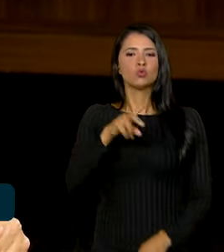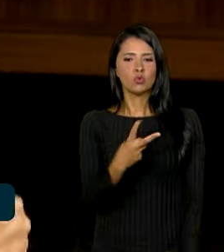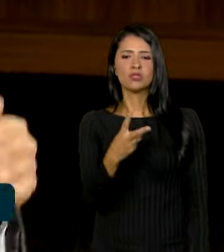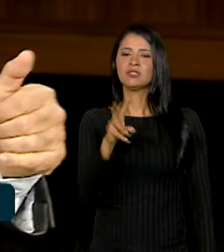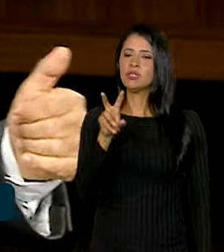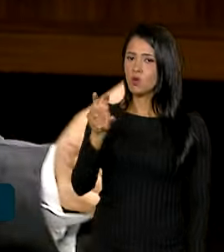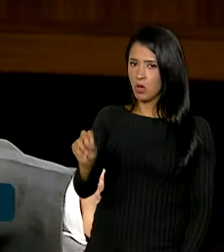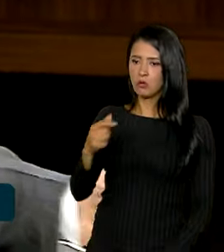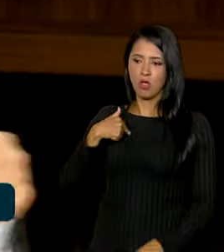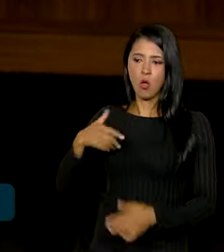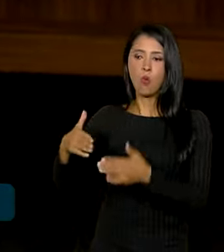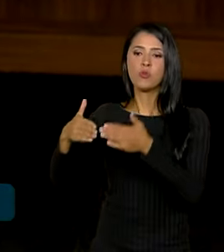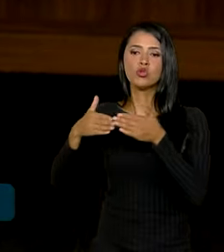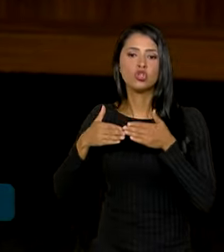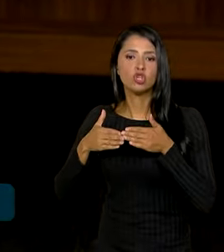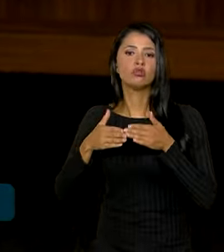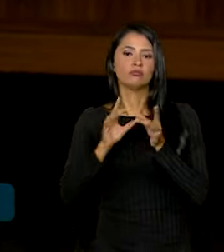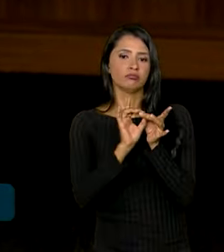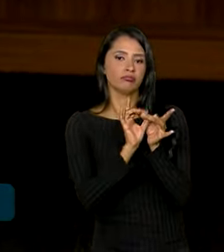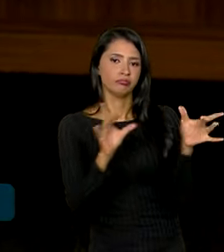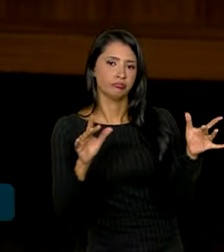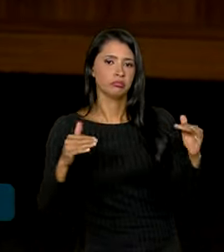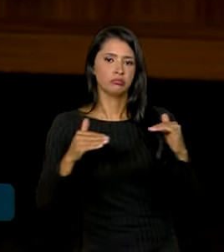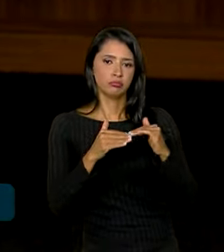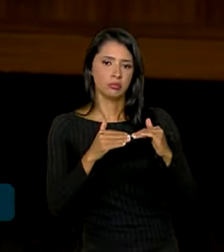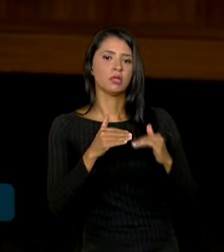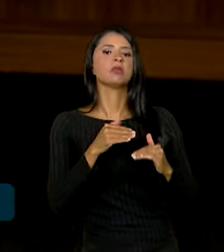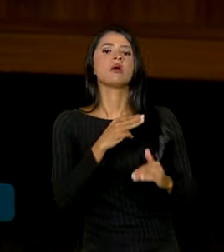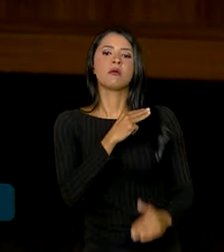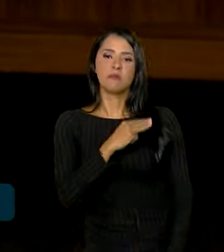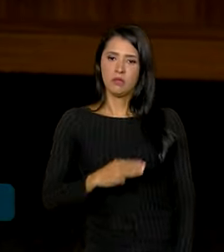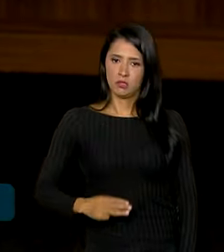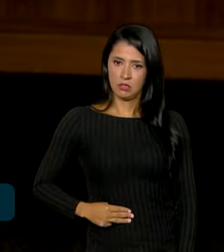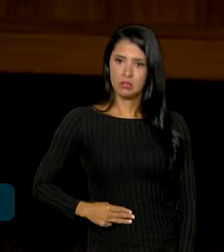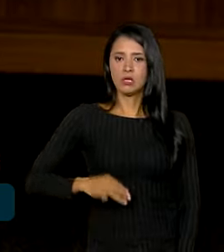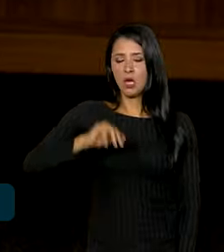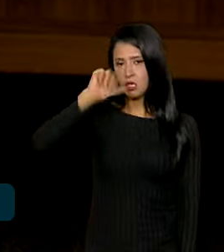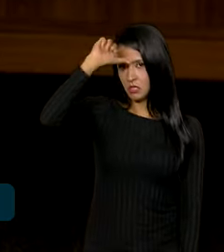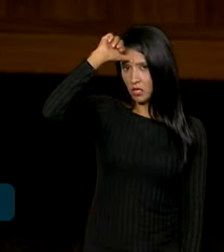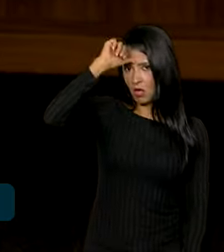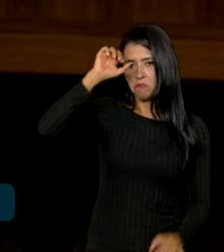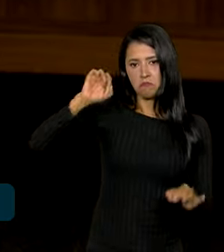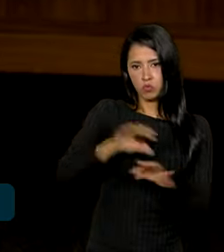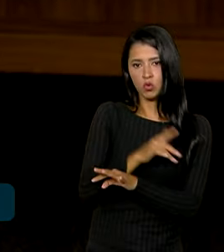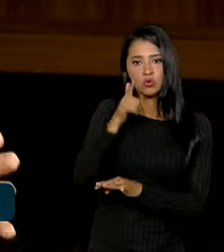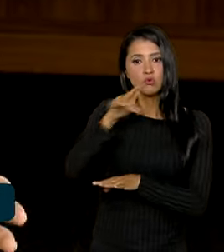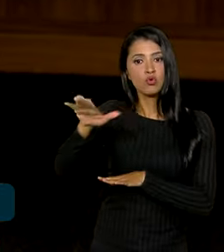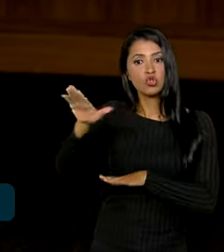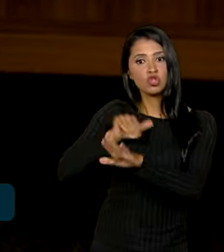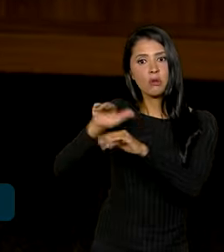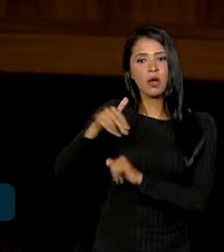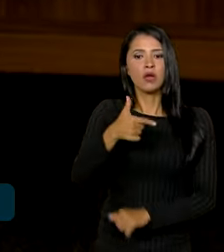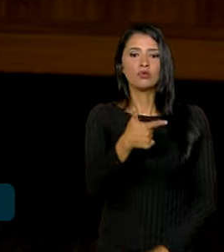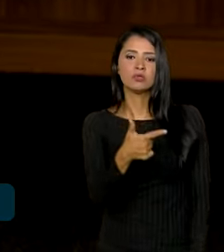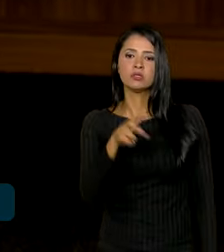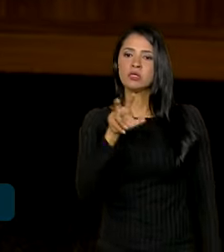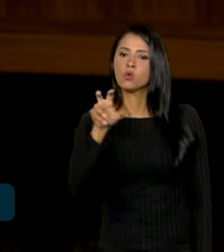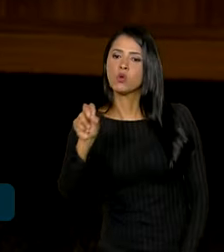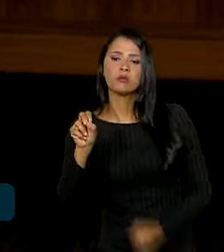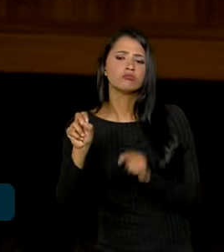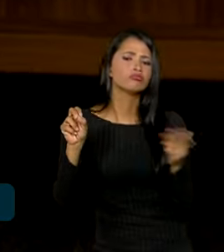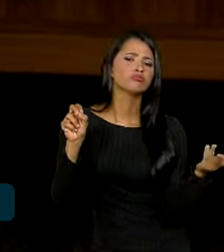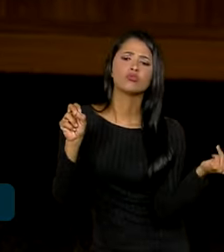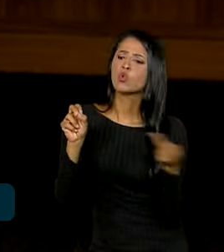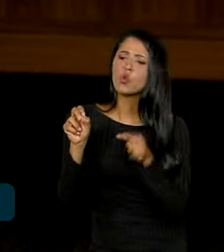pedido meu com autorização e a concordância da ministra externa, da gestão, nós conseguimos chamar 250. O acontece com esses últimos 250?